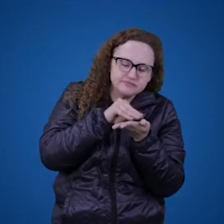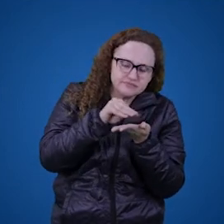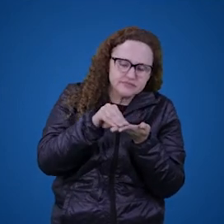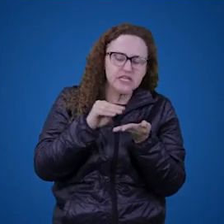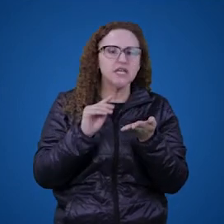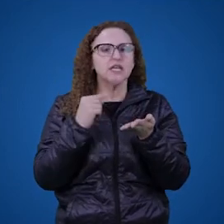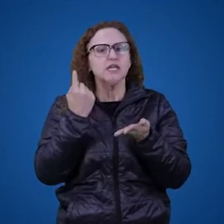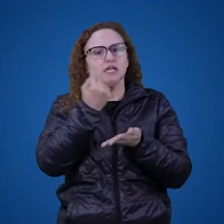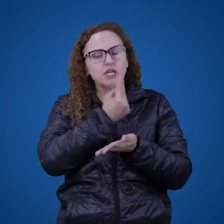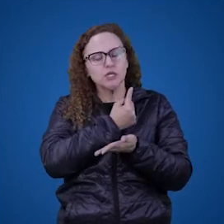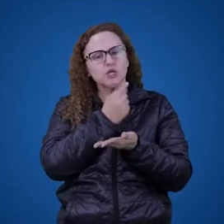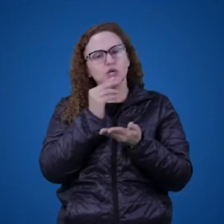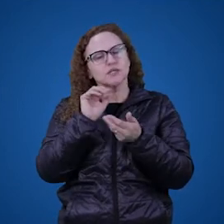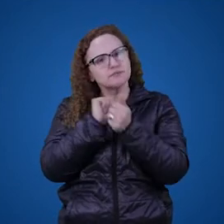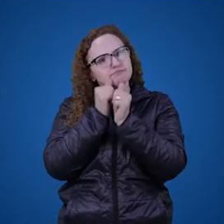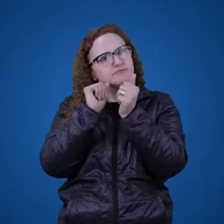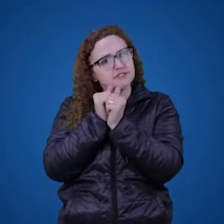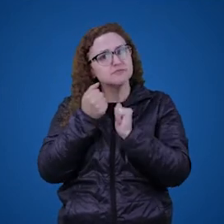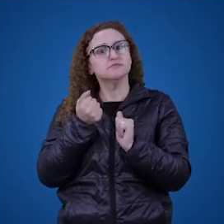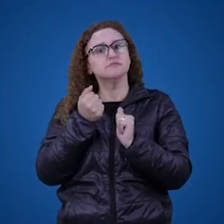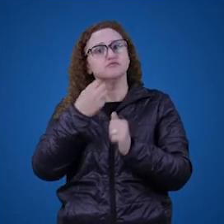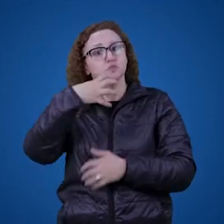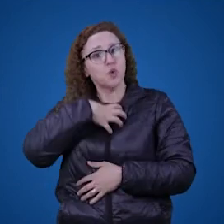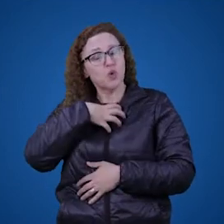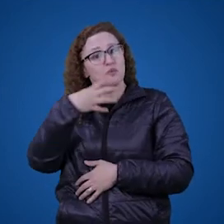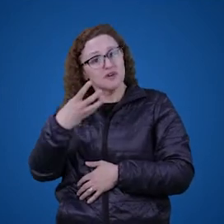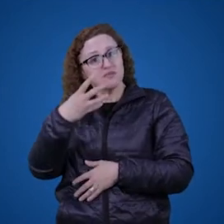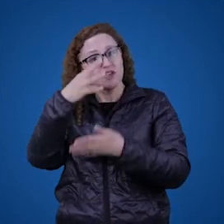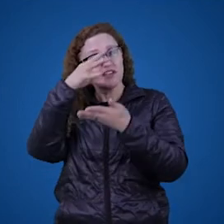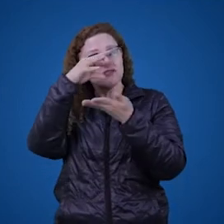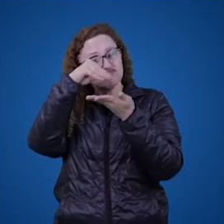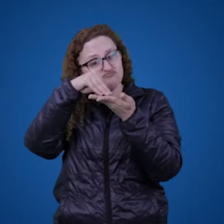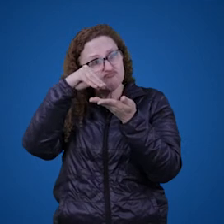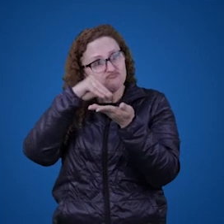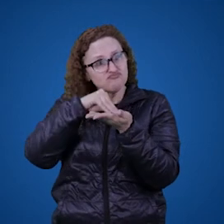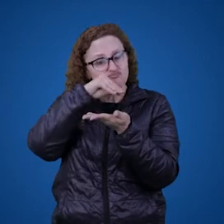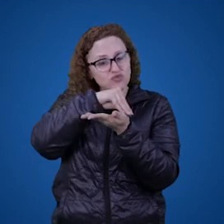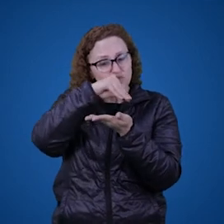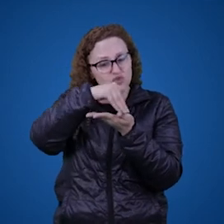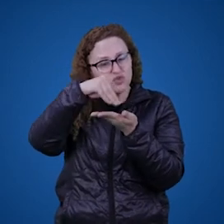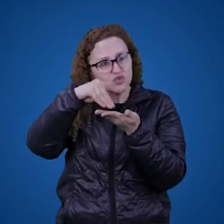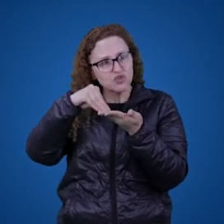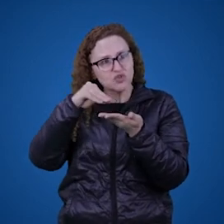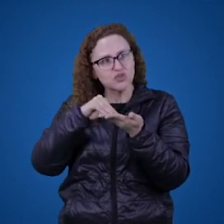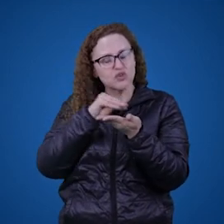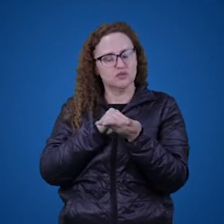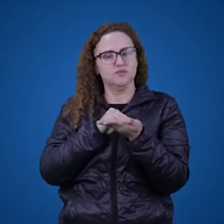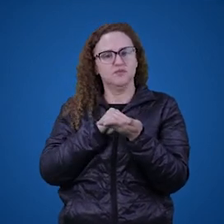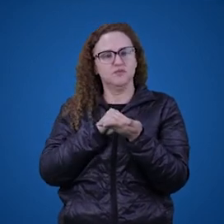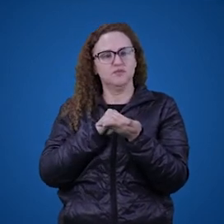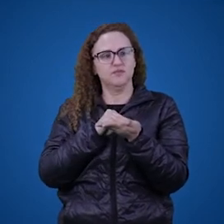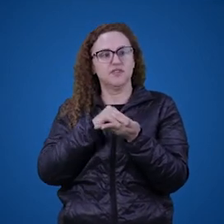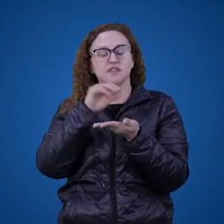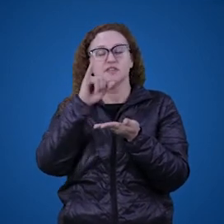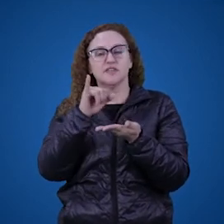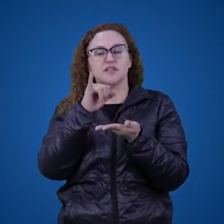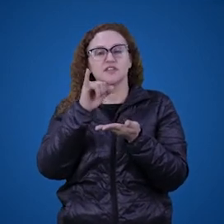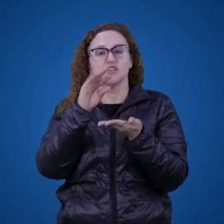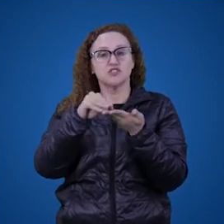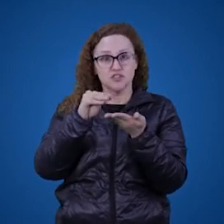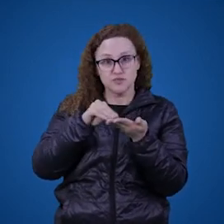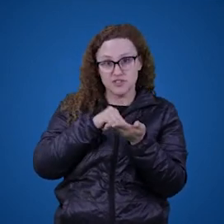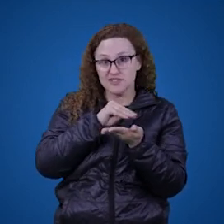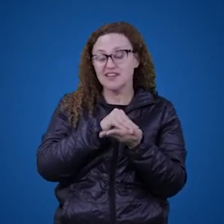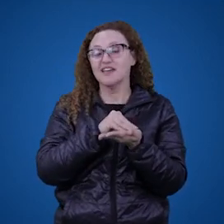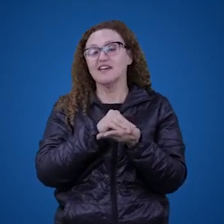adequa nós com o comportamento dado as jogadas dos nossos adversários. Ou seja, se a gente está jogando xadrez,